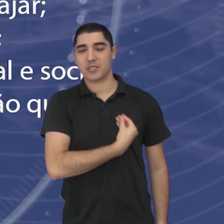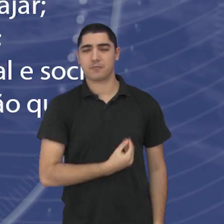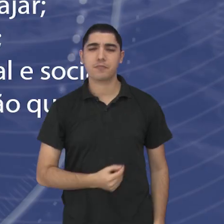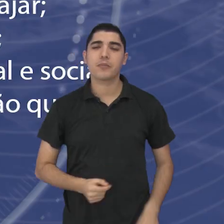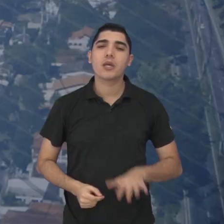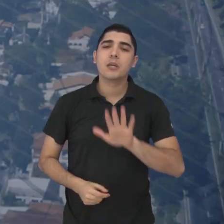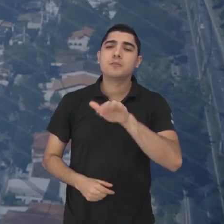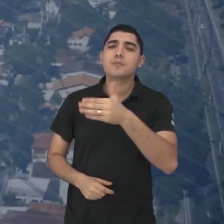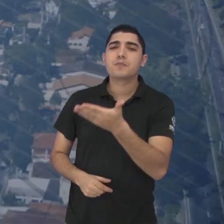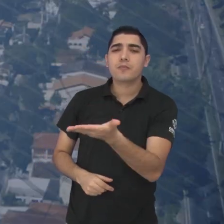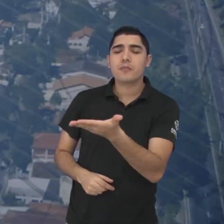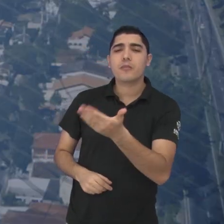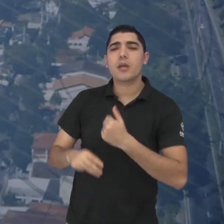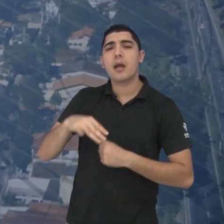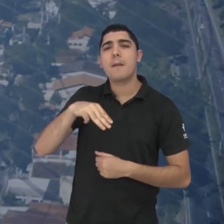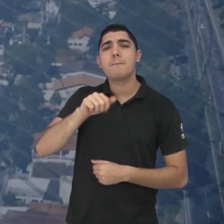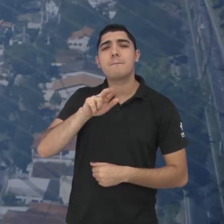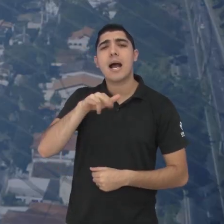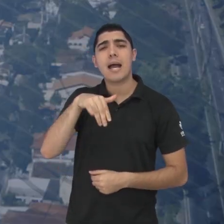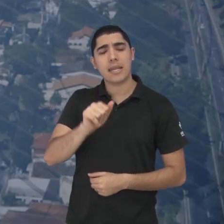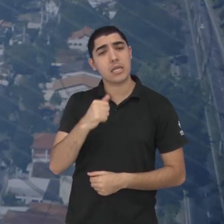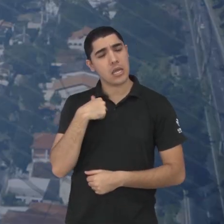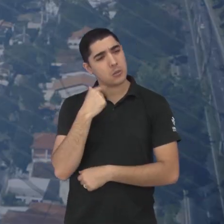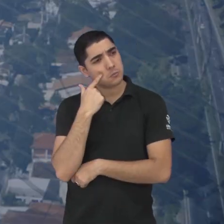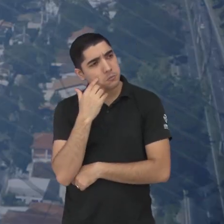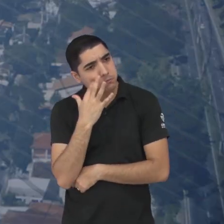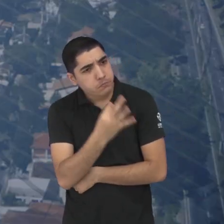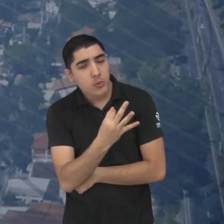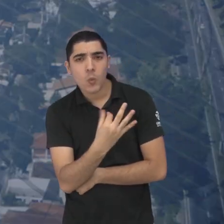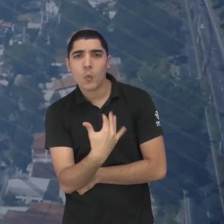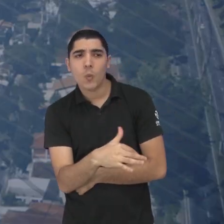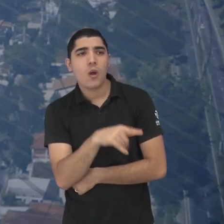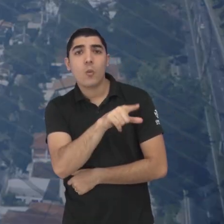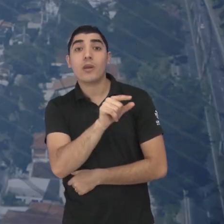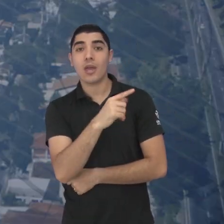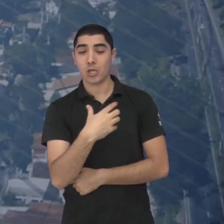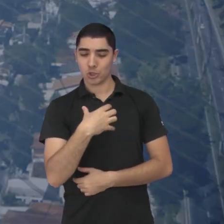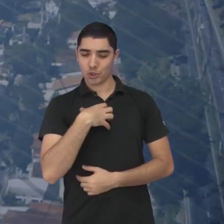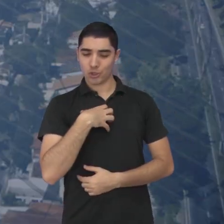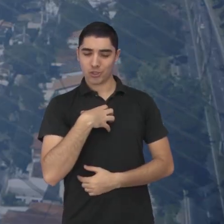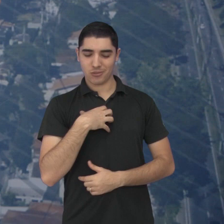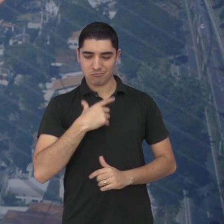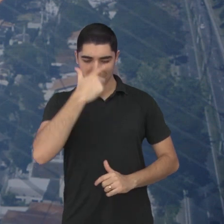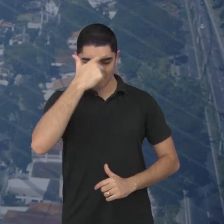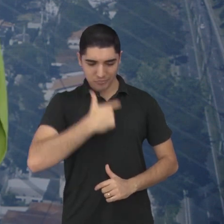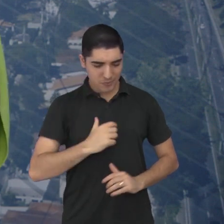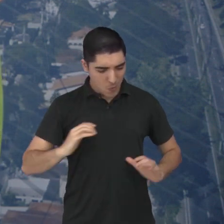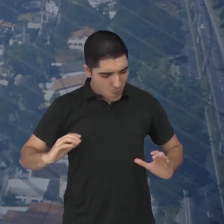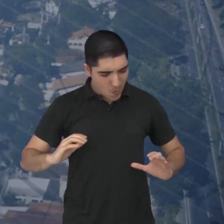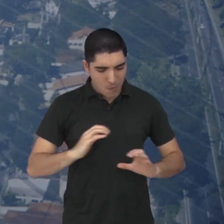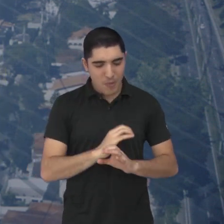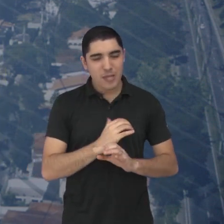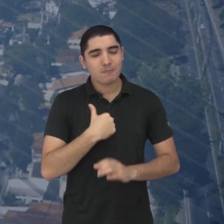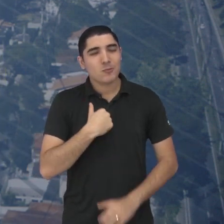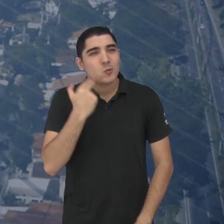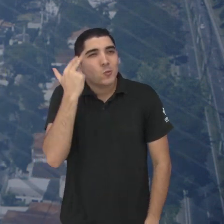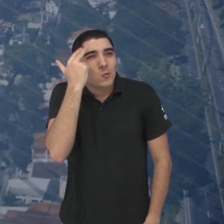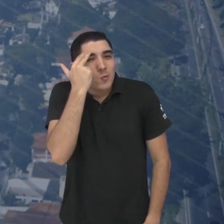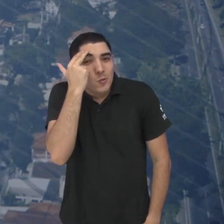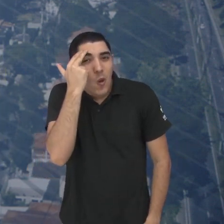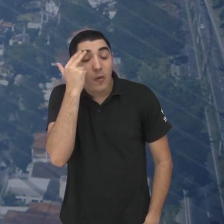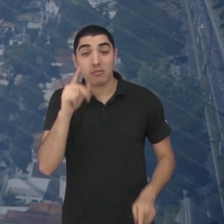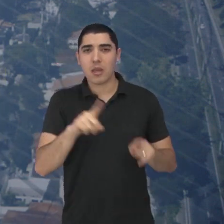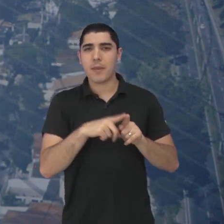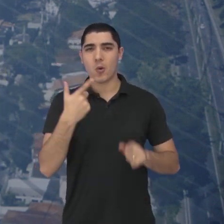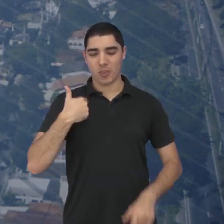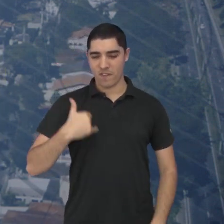pontos, os que me chamaram mais atenção foi realização pessoal e vaidade. Porque pode parecer algo